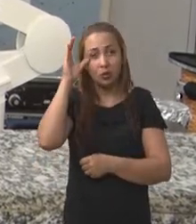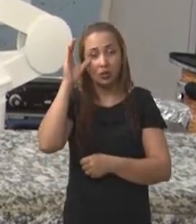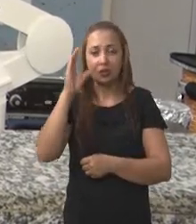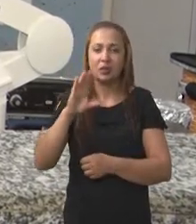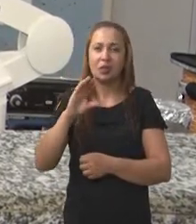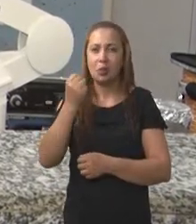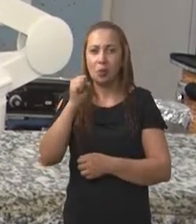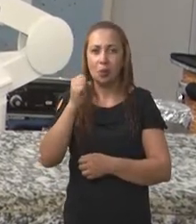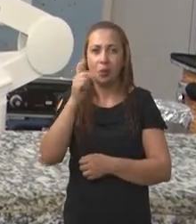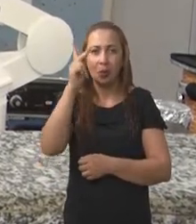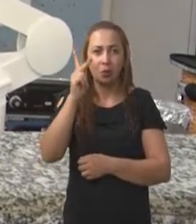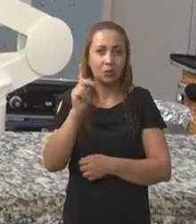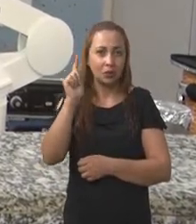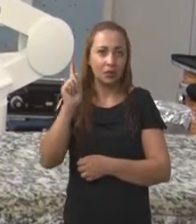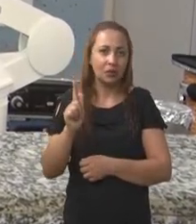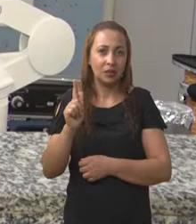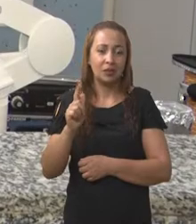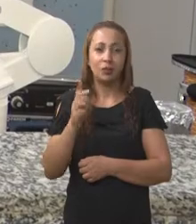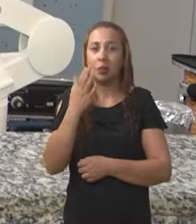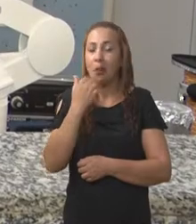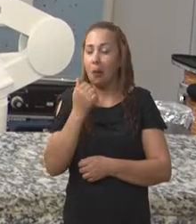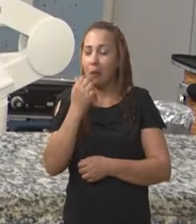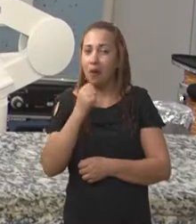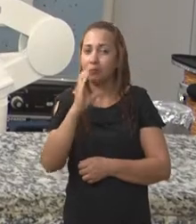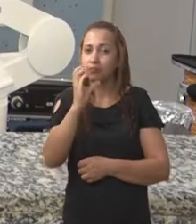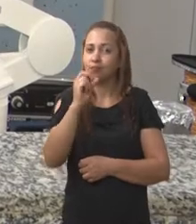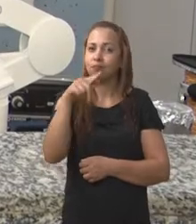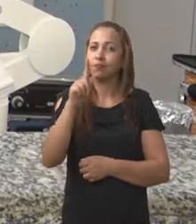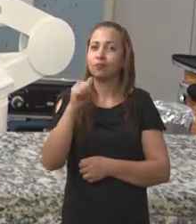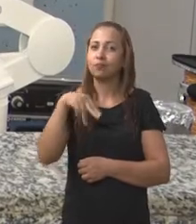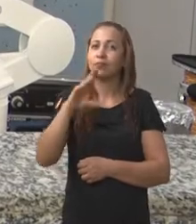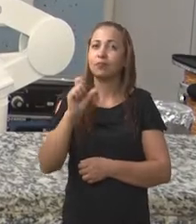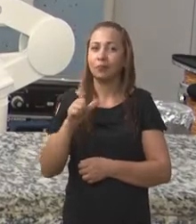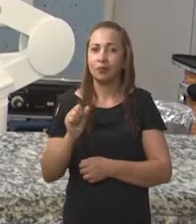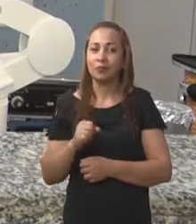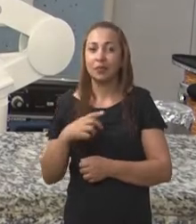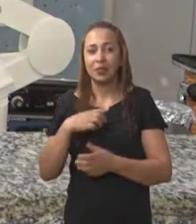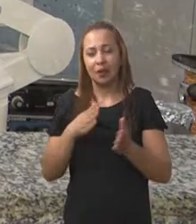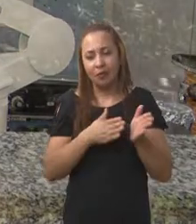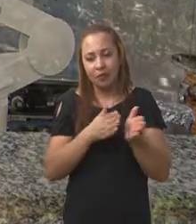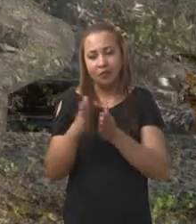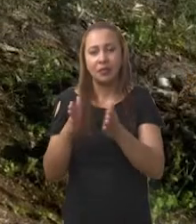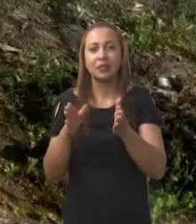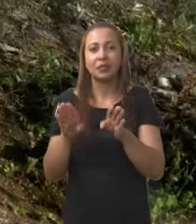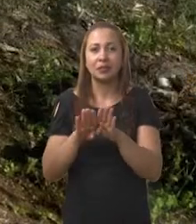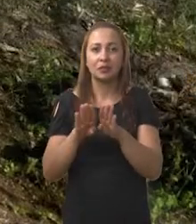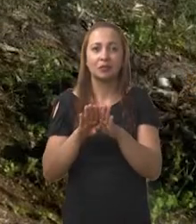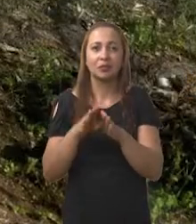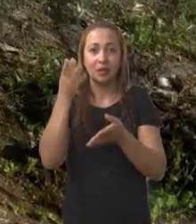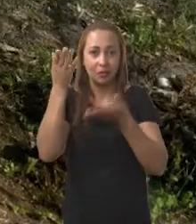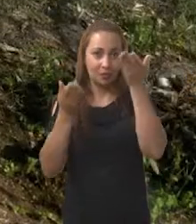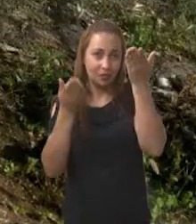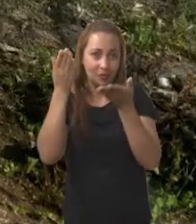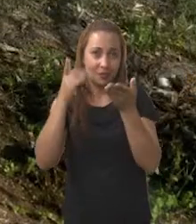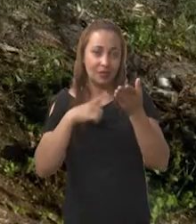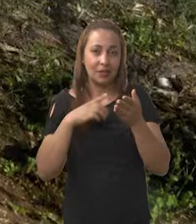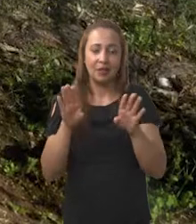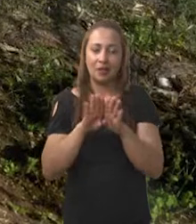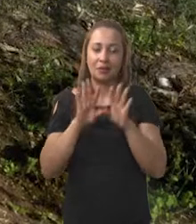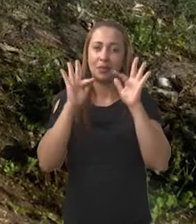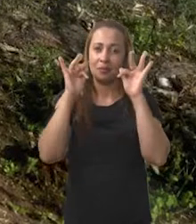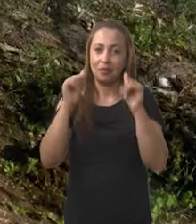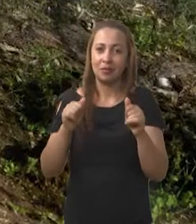exemplo, consome 8 kg de cogumelos comestíveis. Então, por trás da pesquisa que tem um viés também econômico, tem também essa